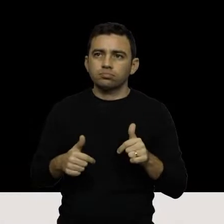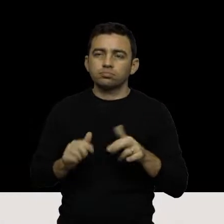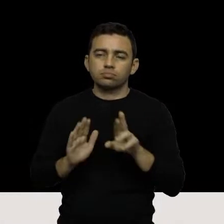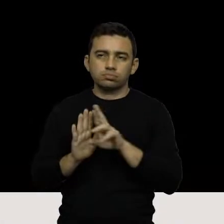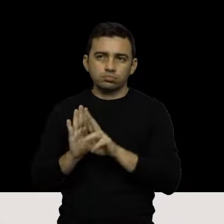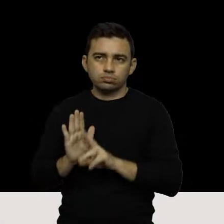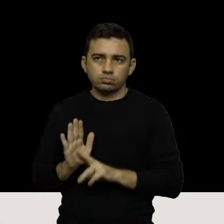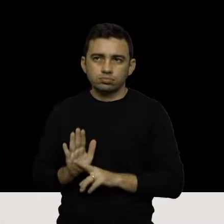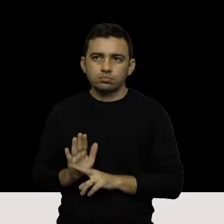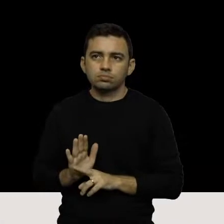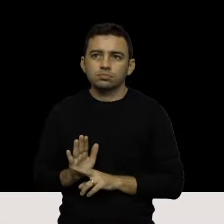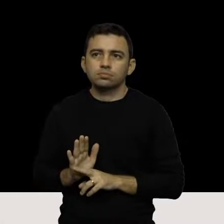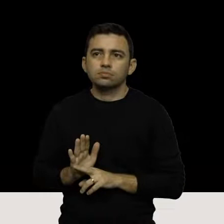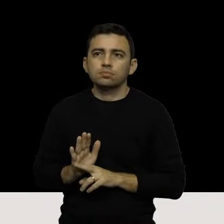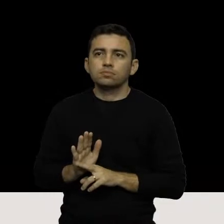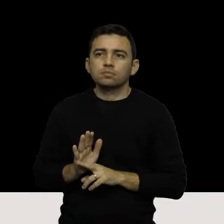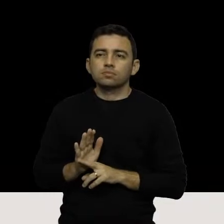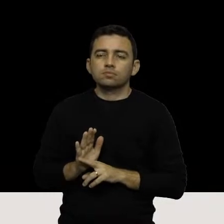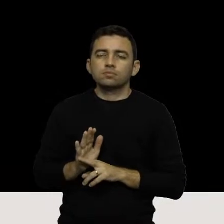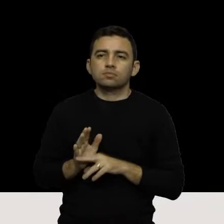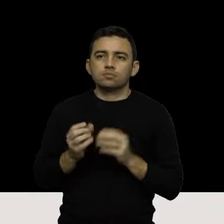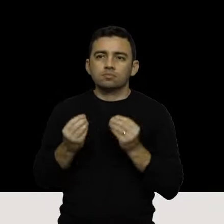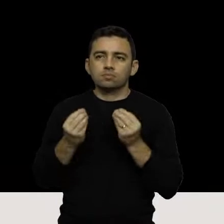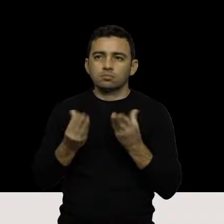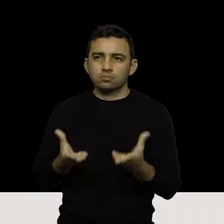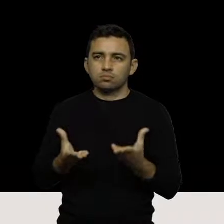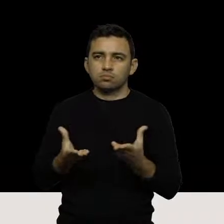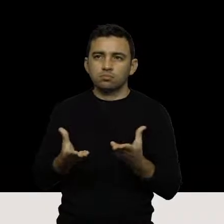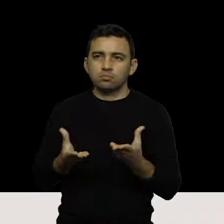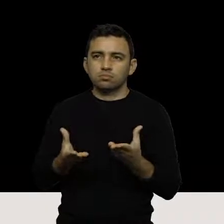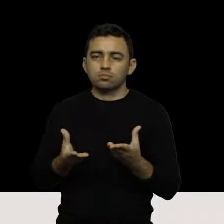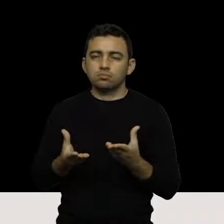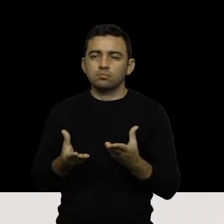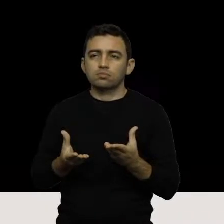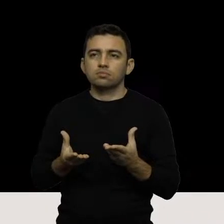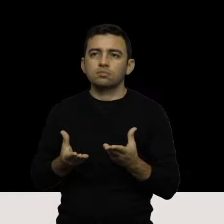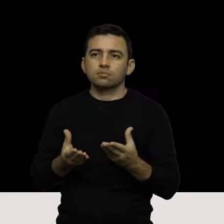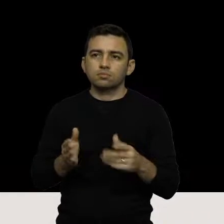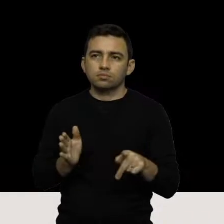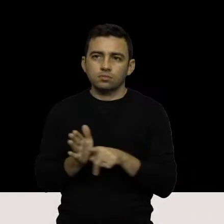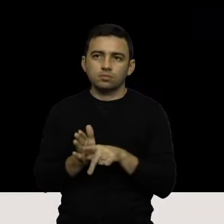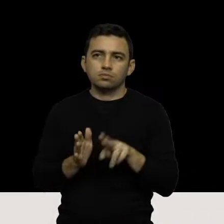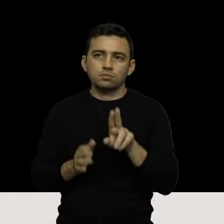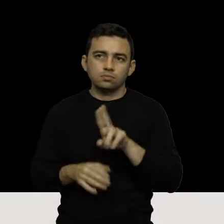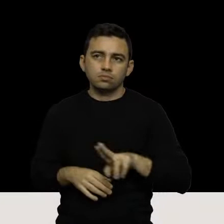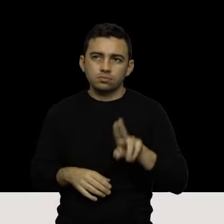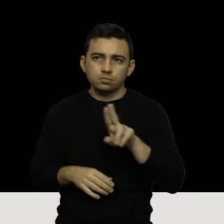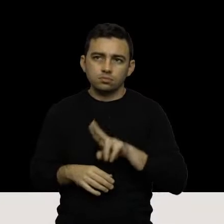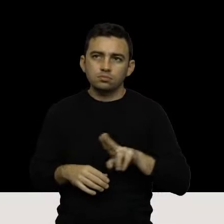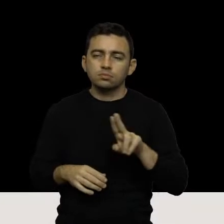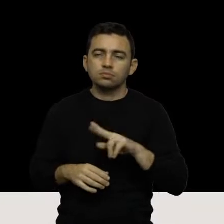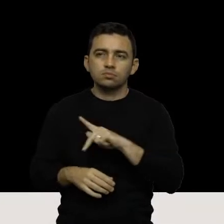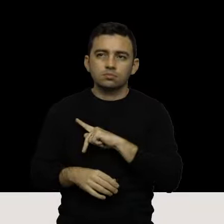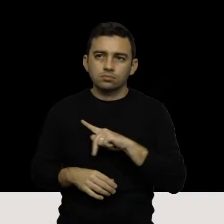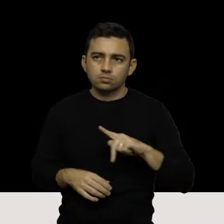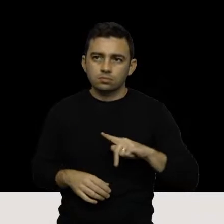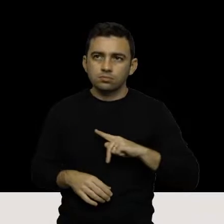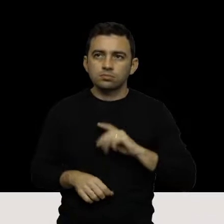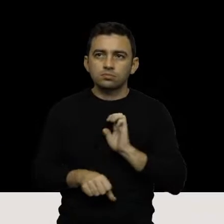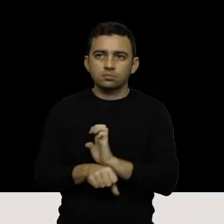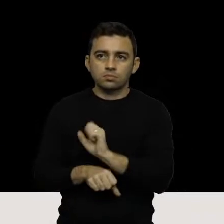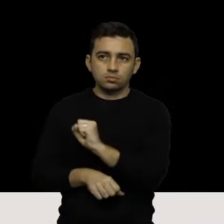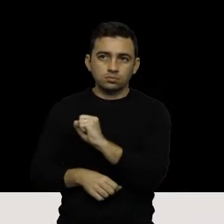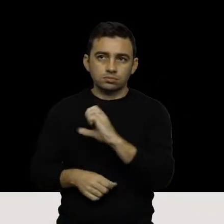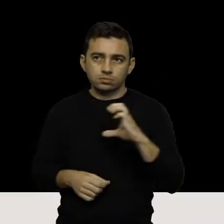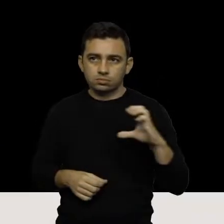que concedem o título de utilidade pública estadual no âmbito do Estado de Santa Catarina